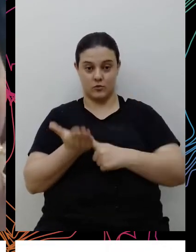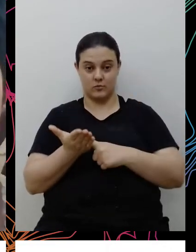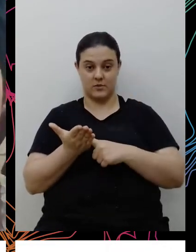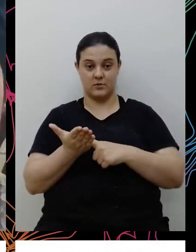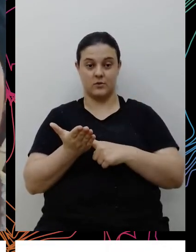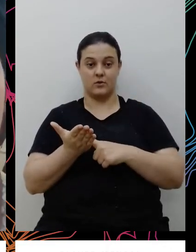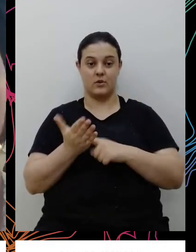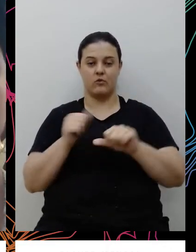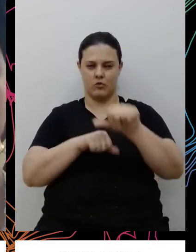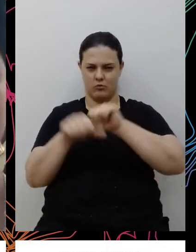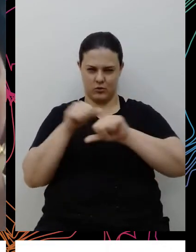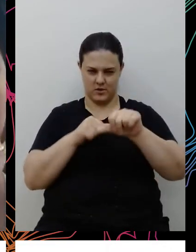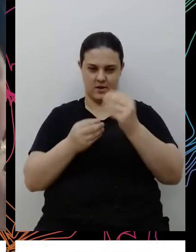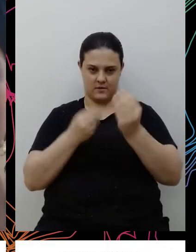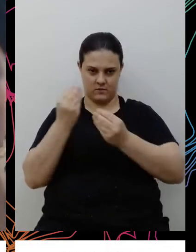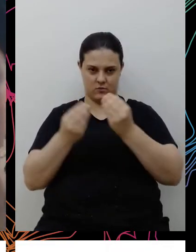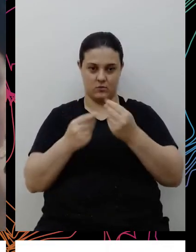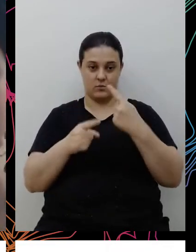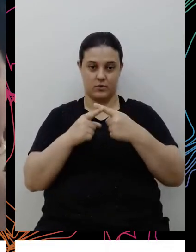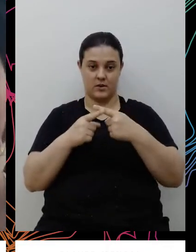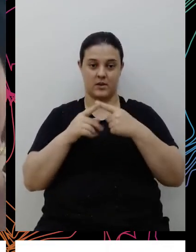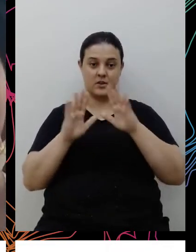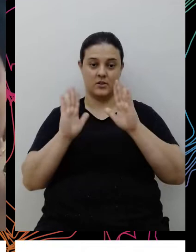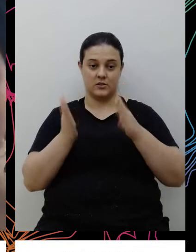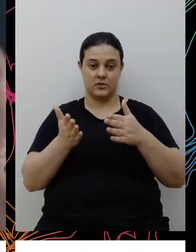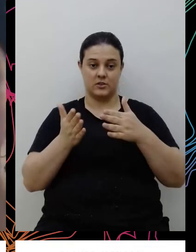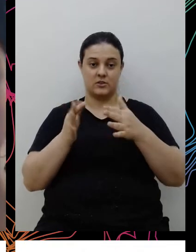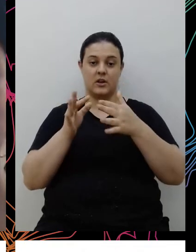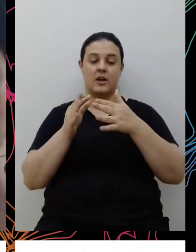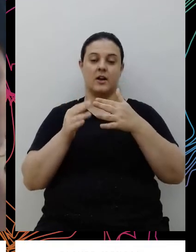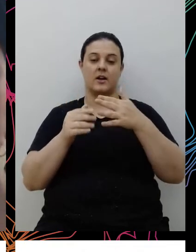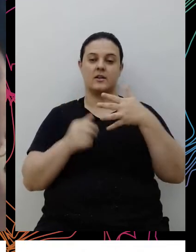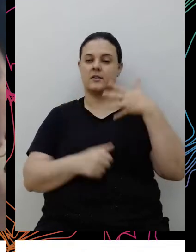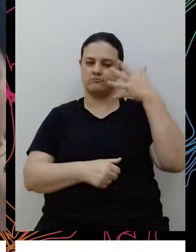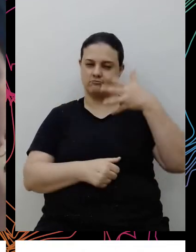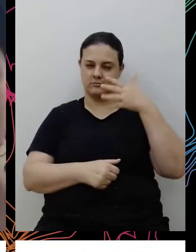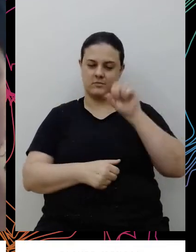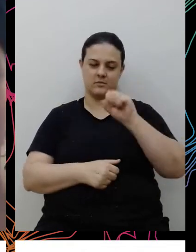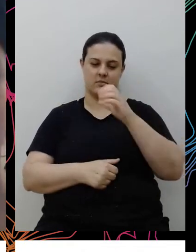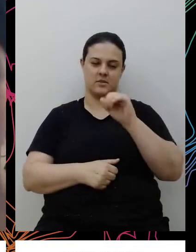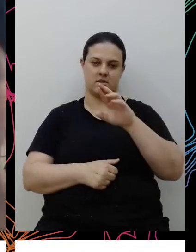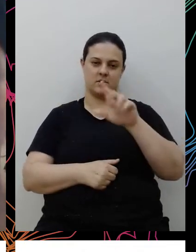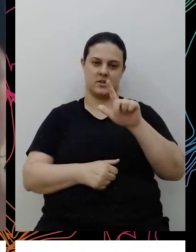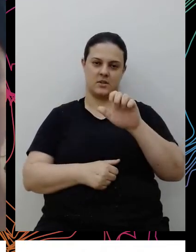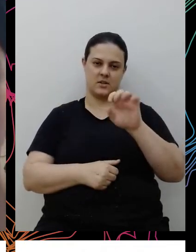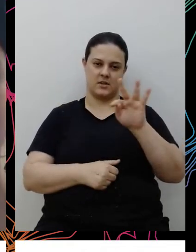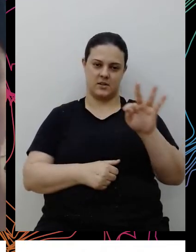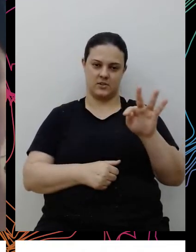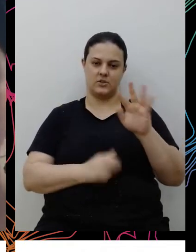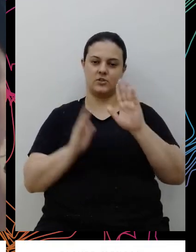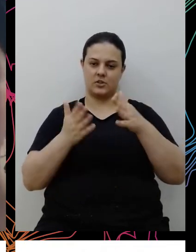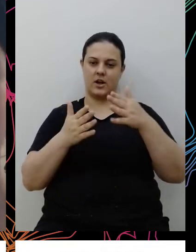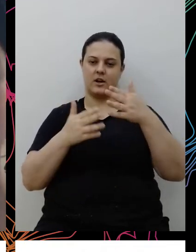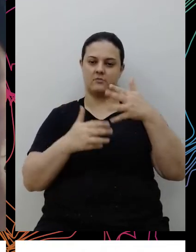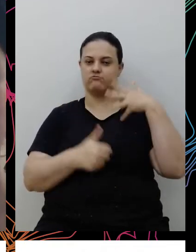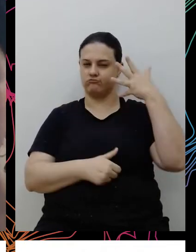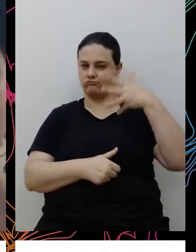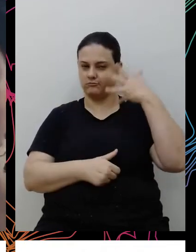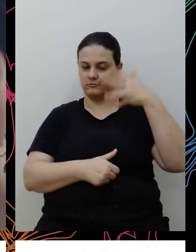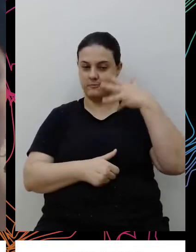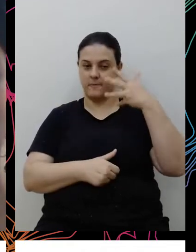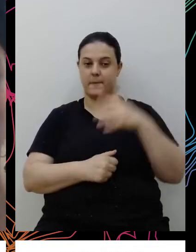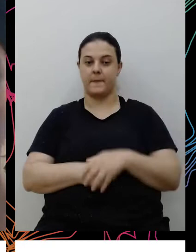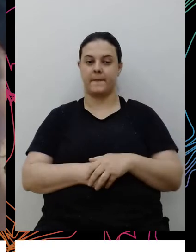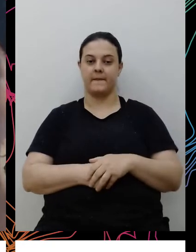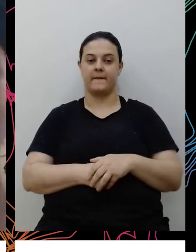vou alterar um pouquinho a ordem, porque a gente já escutou bastante aqui da Scarlett também falando como as empresas podem se engajar nessa causa e também estava bastante